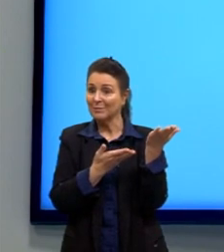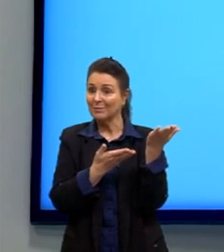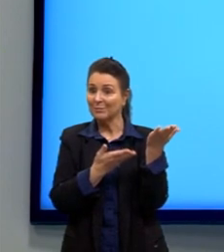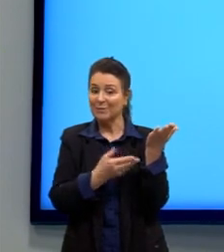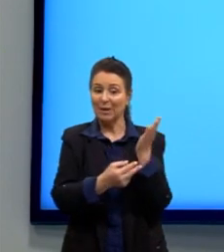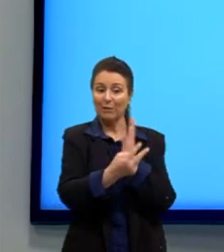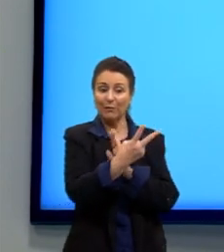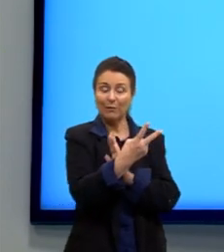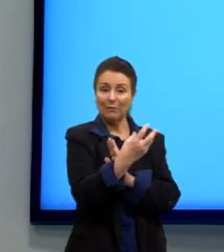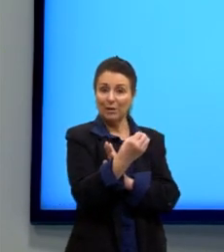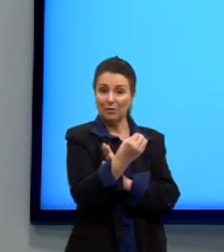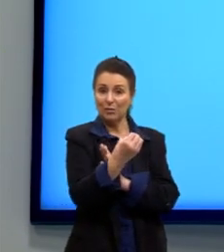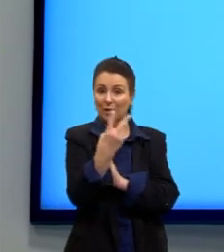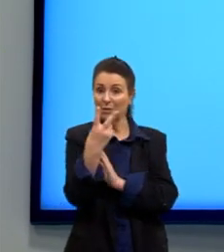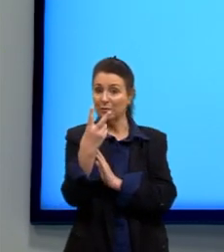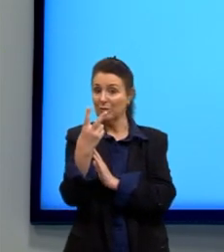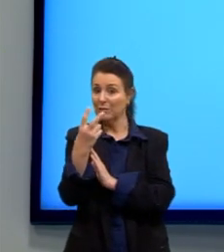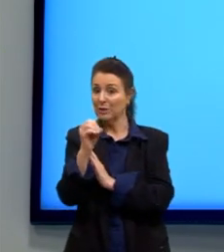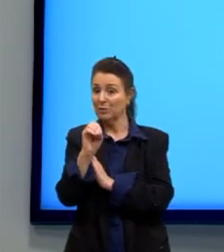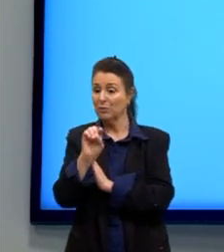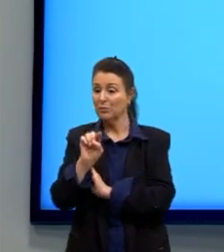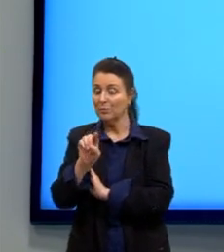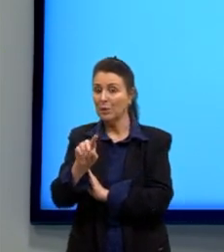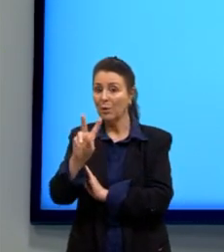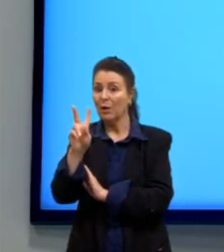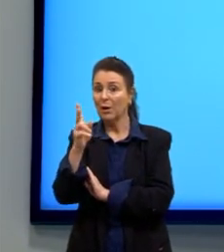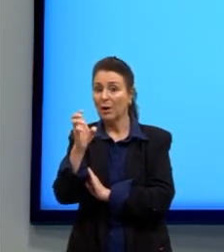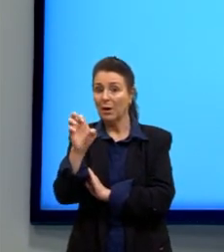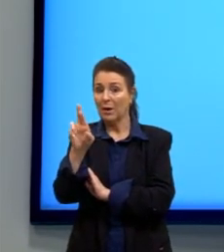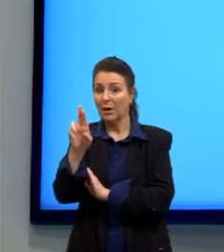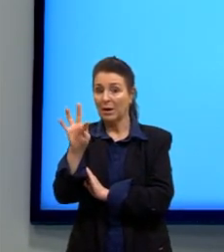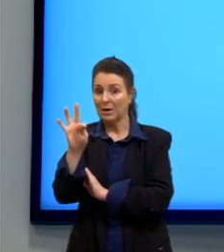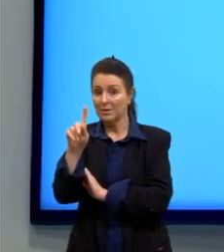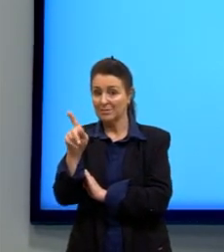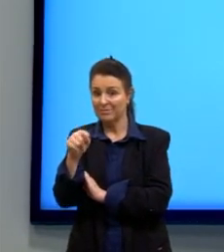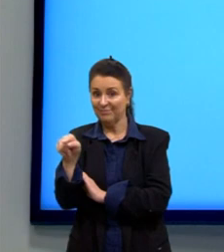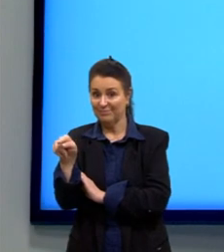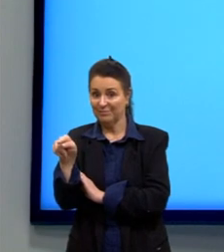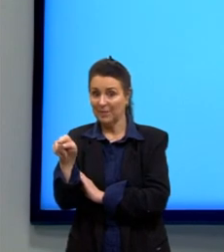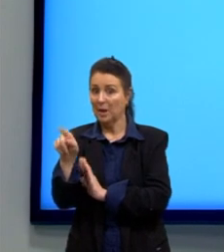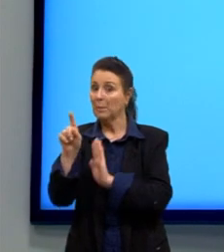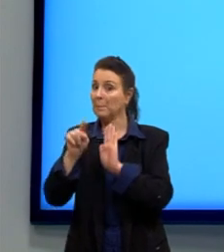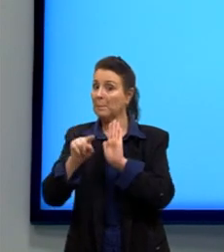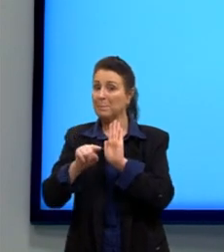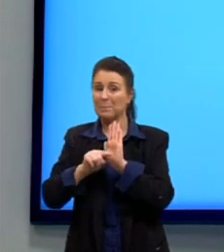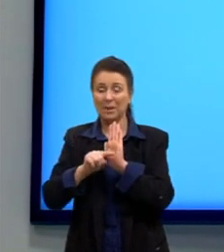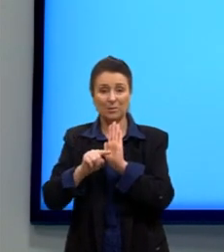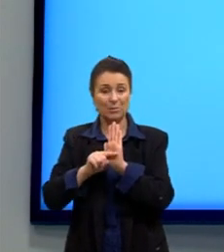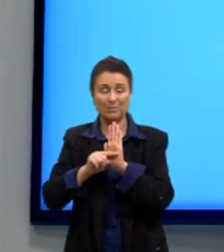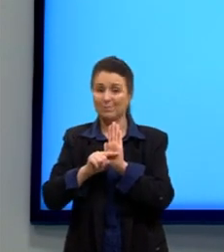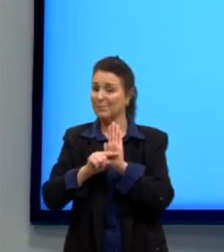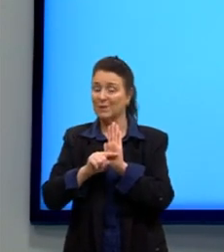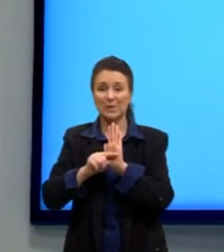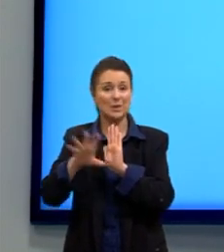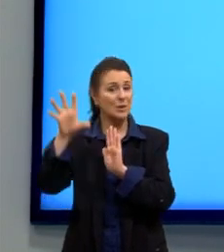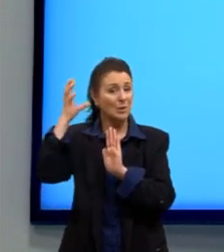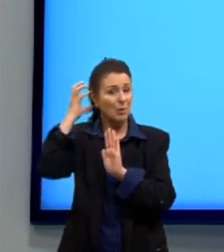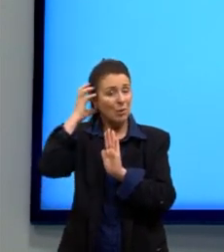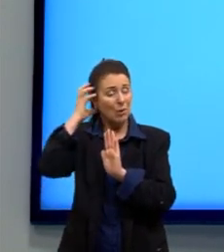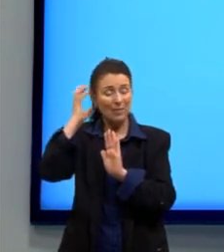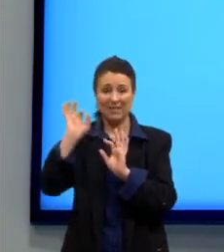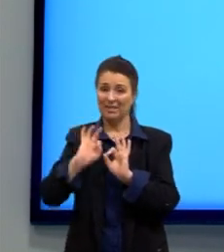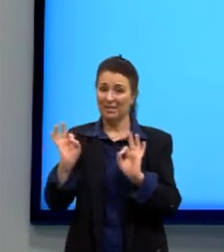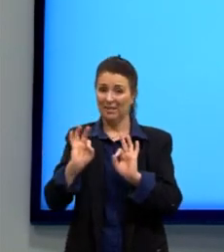20 a 20 mil hertz. menos que isso a gente não escuta e mais que isso a gente também não escuta.